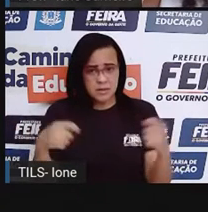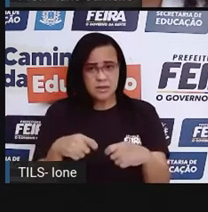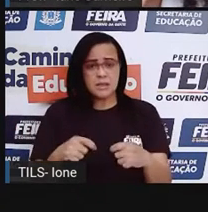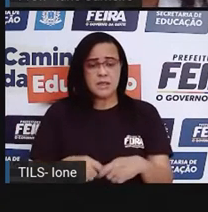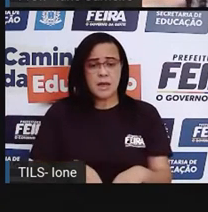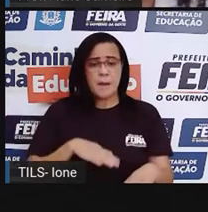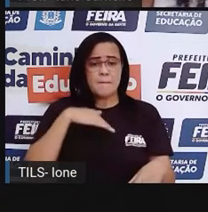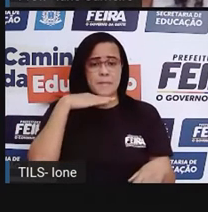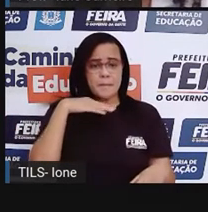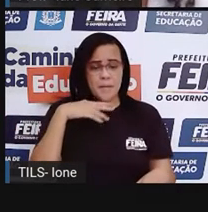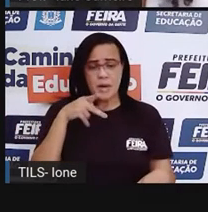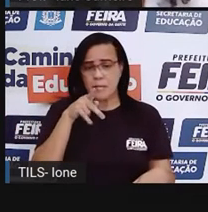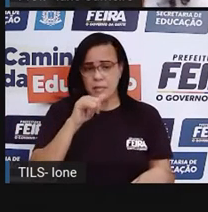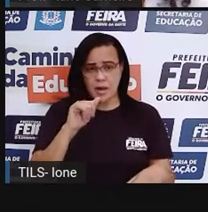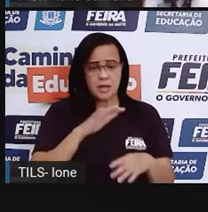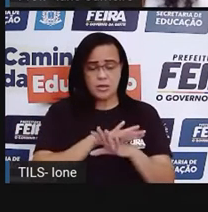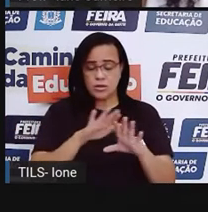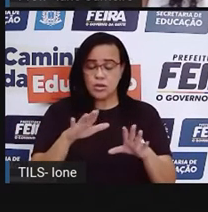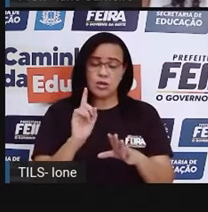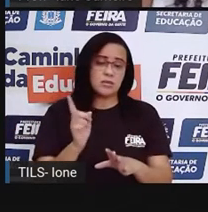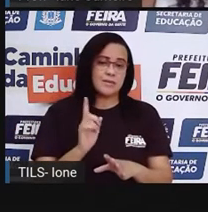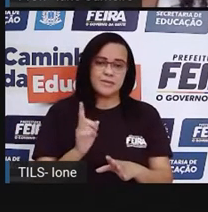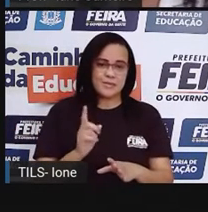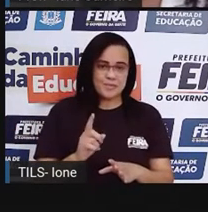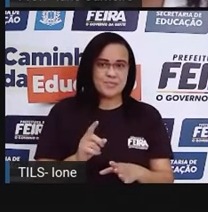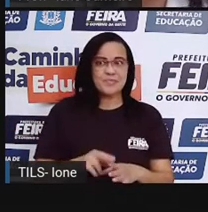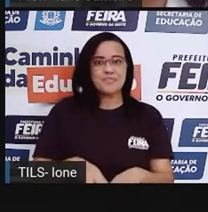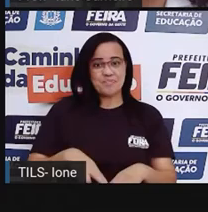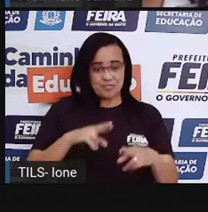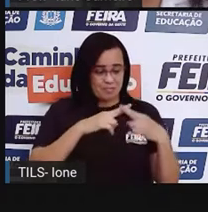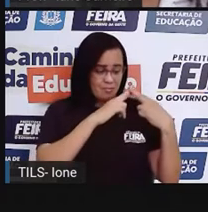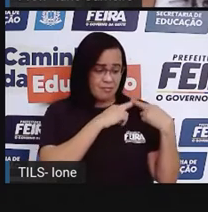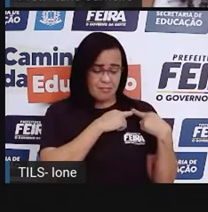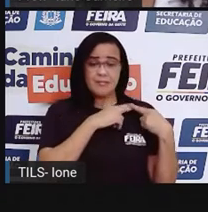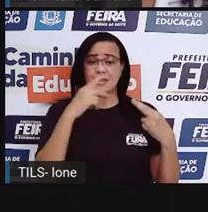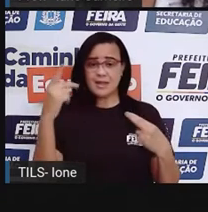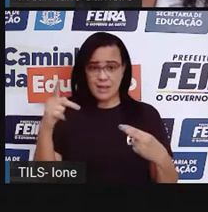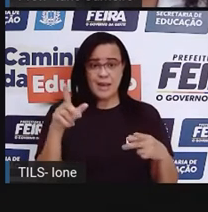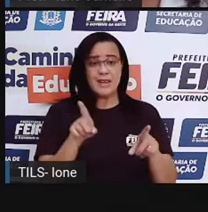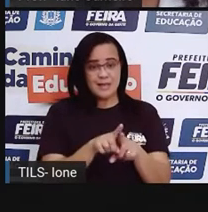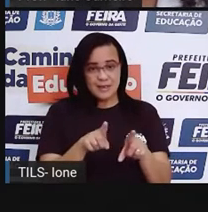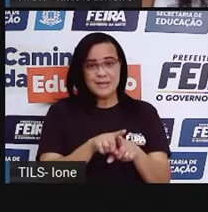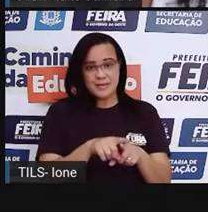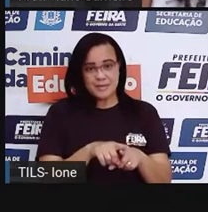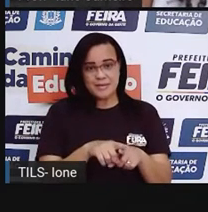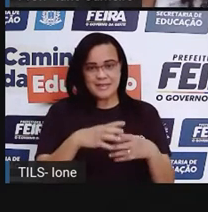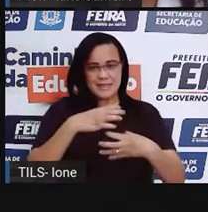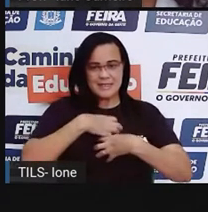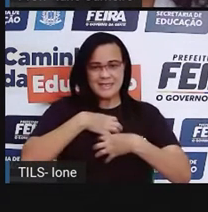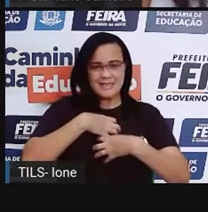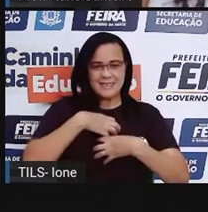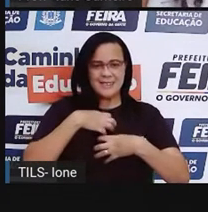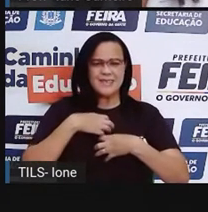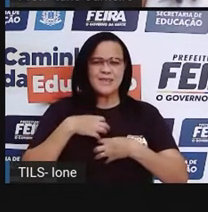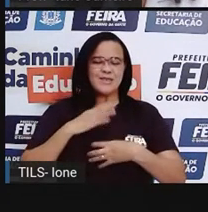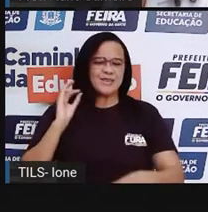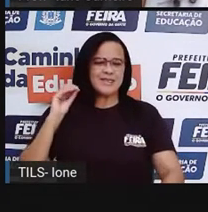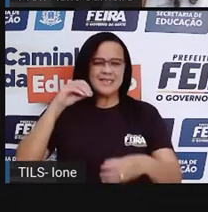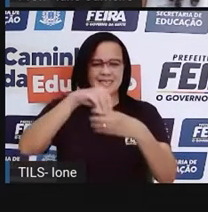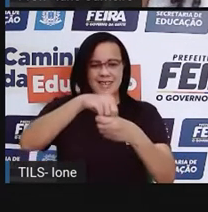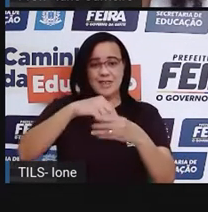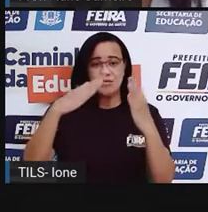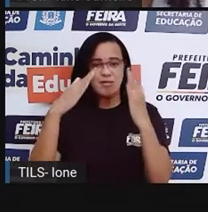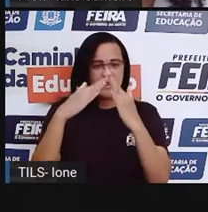responsabilidade de manter a casa arrumada. Então, a criança ajudando, ela também vai fazer se sentir parte daquela